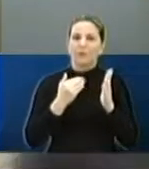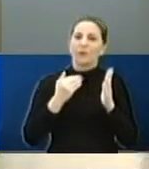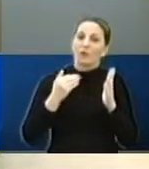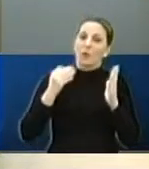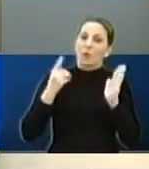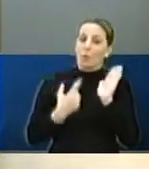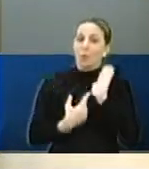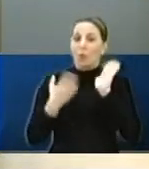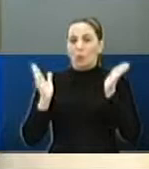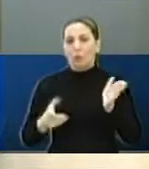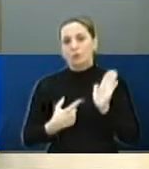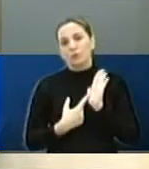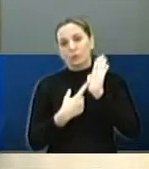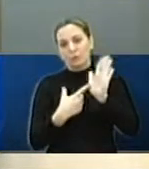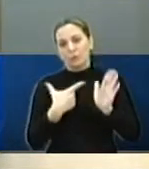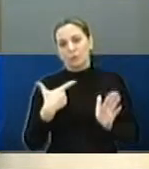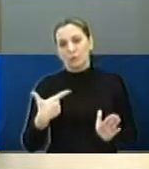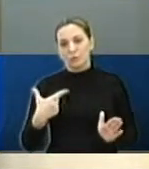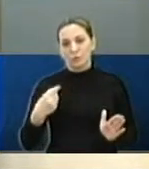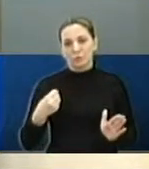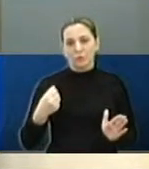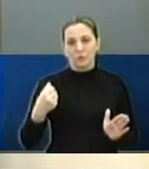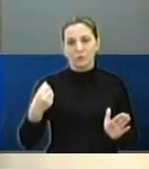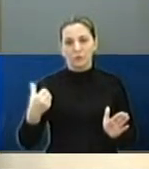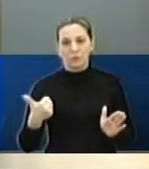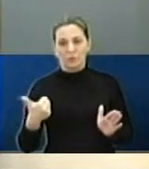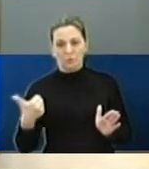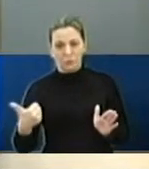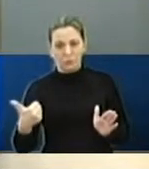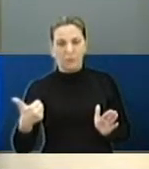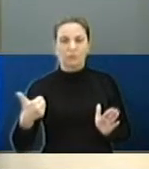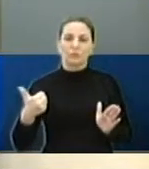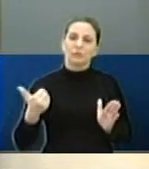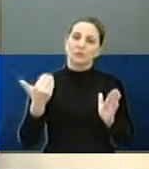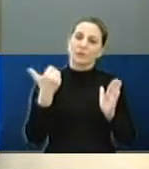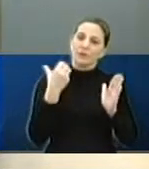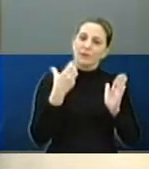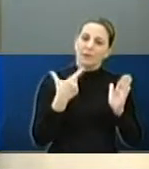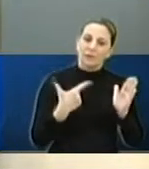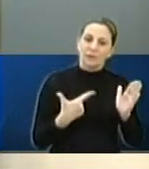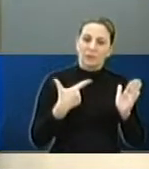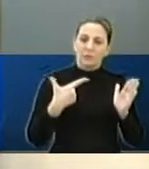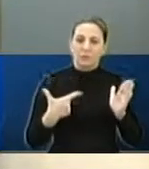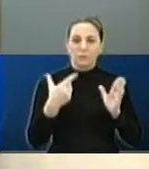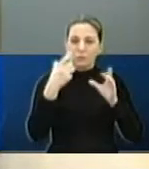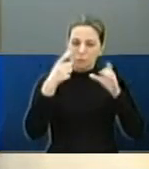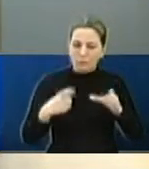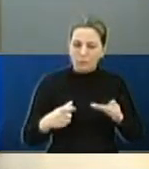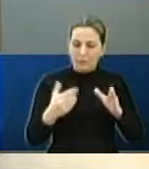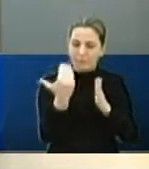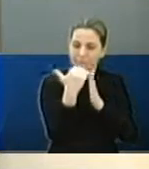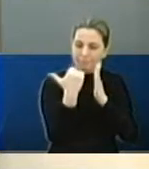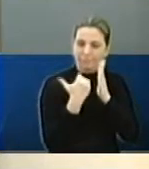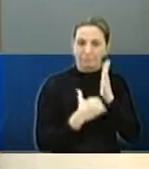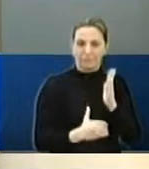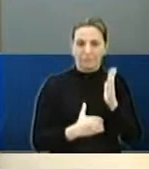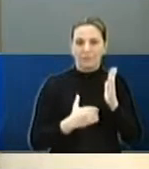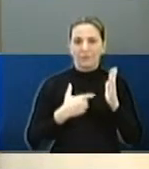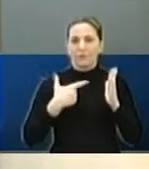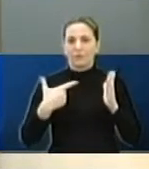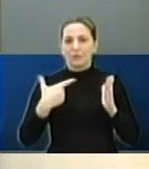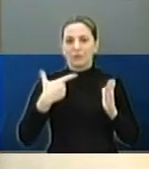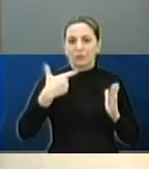2011, vigésimo segundo lugar. Então, na verdade, nós temos caído aí 21